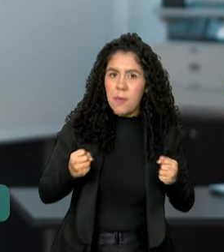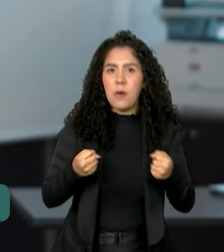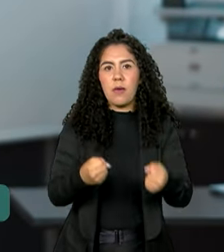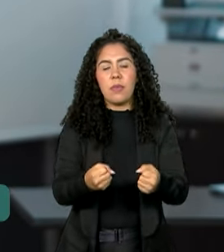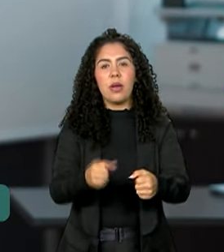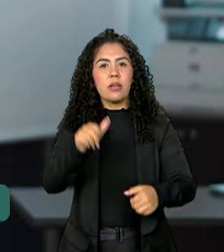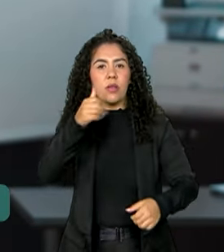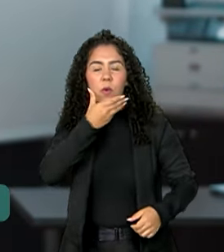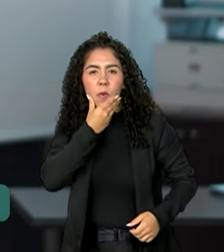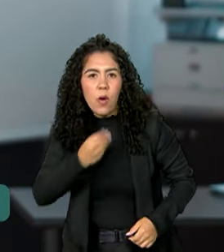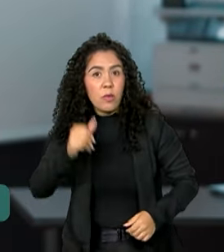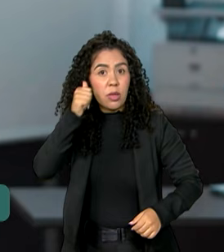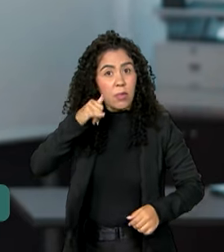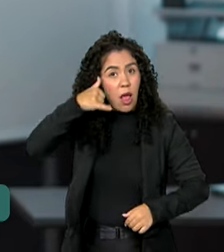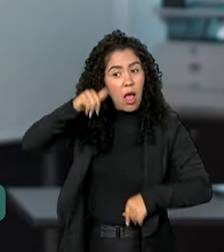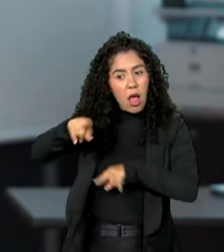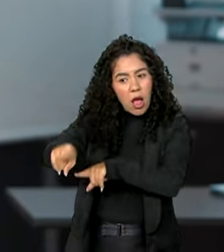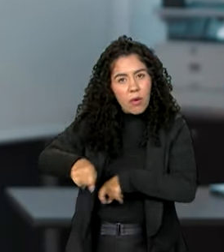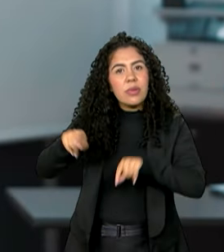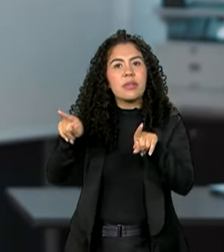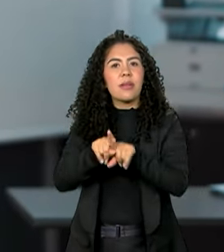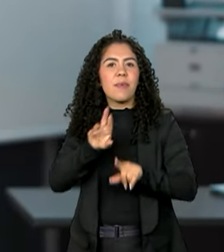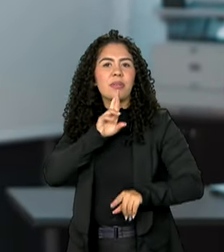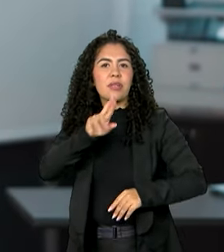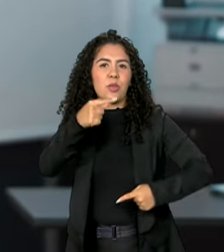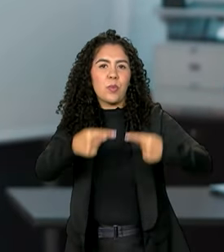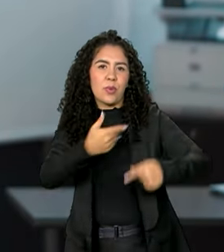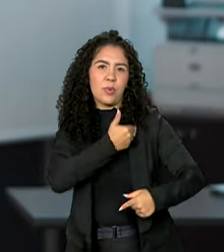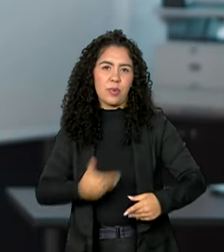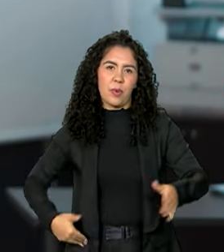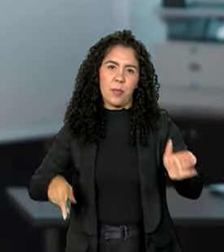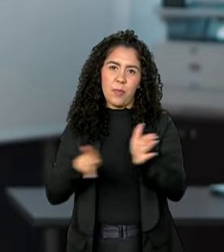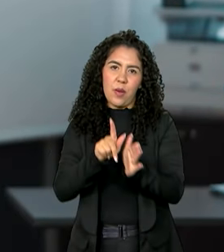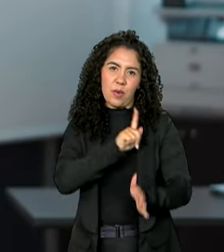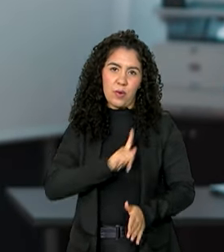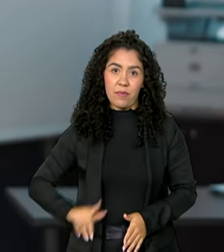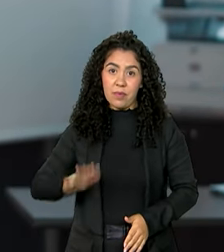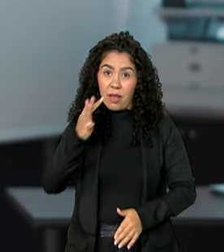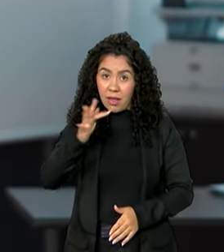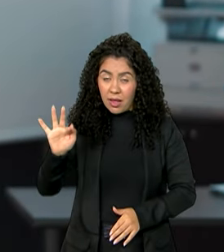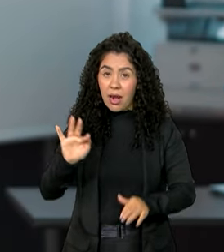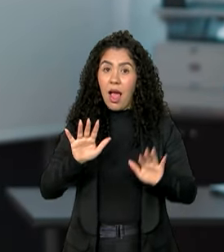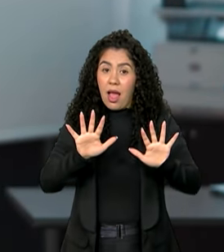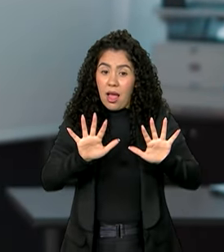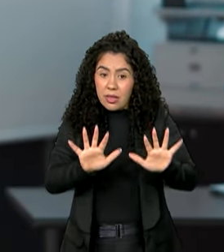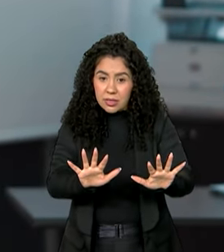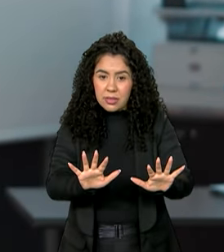da mulher do campo, mas também com o resultado das políticas públicas do governo federal. É desta forma.